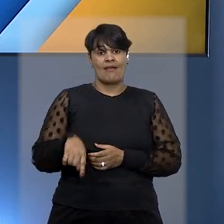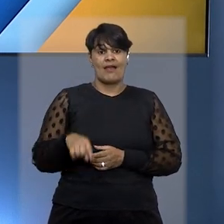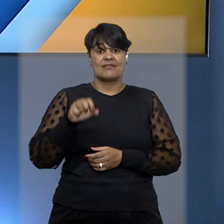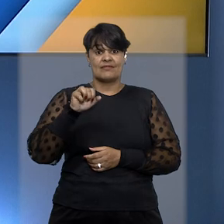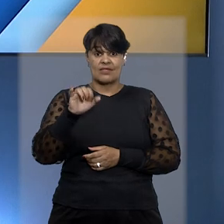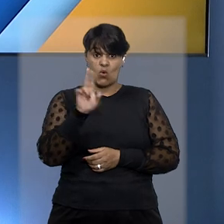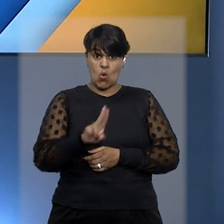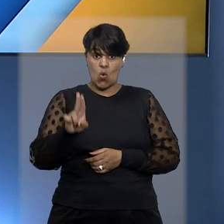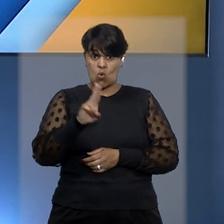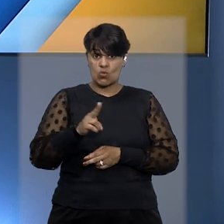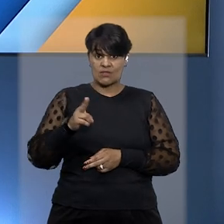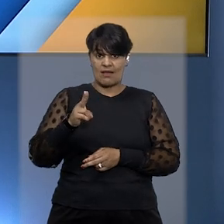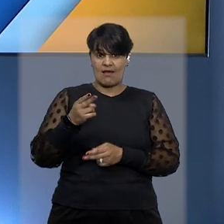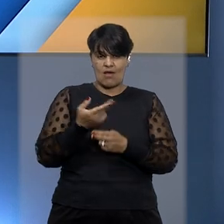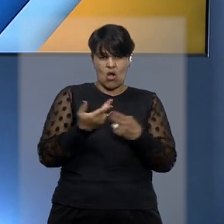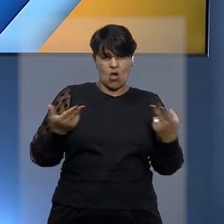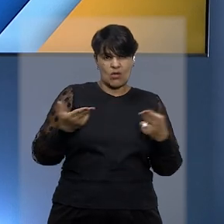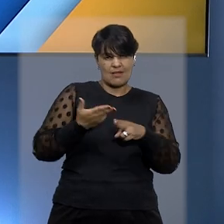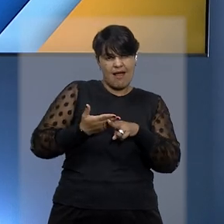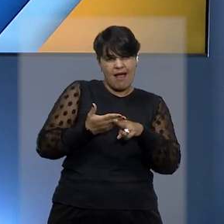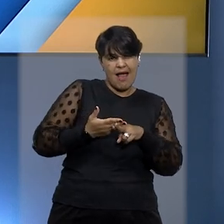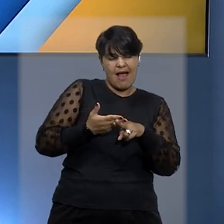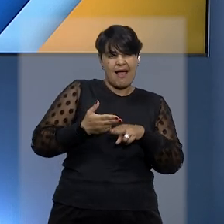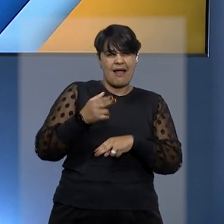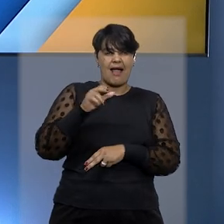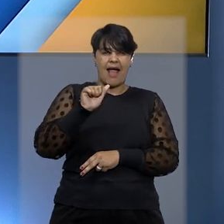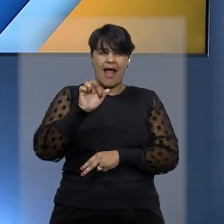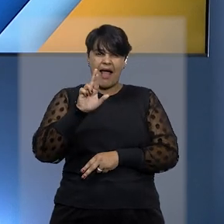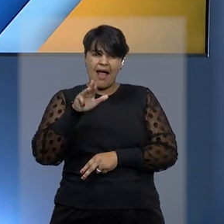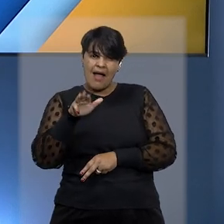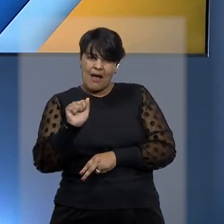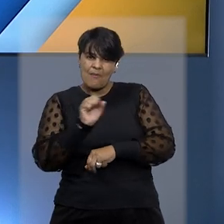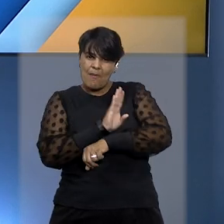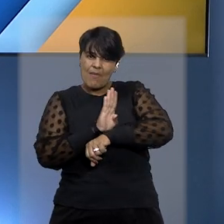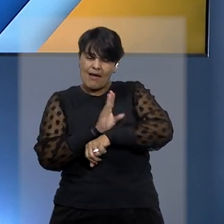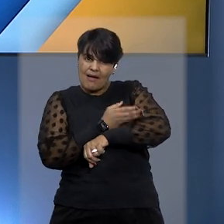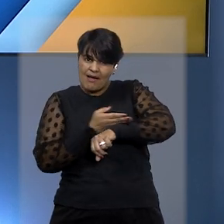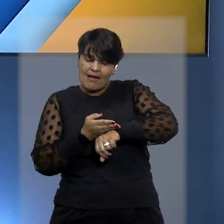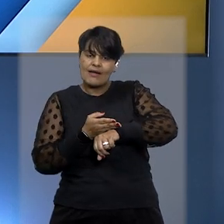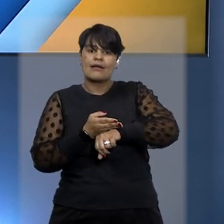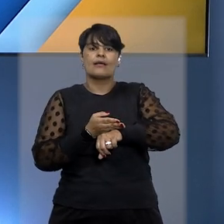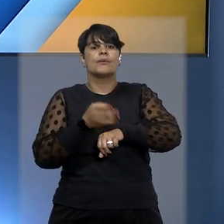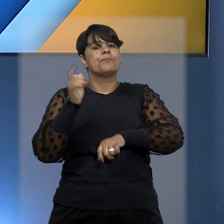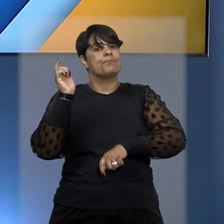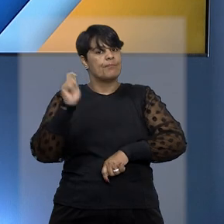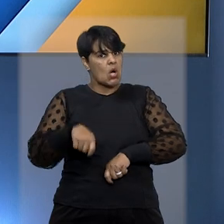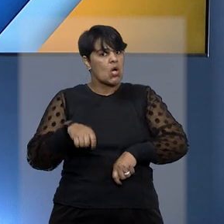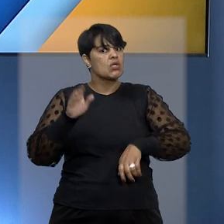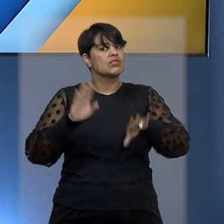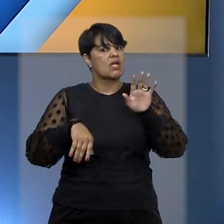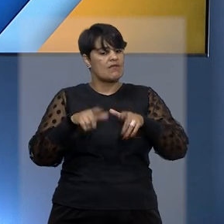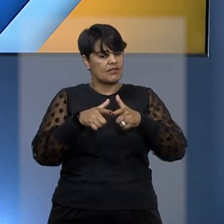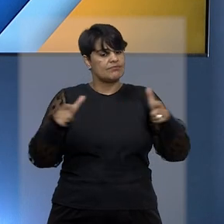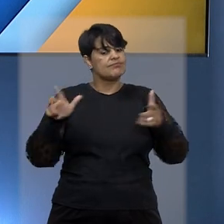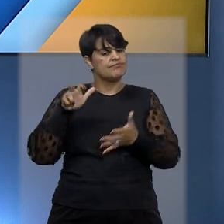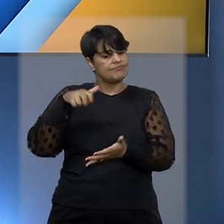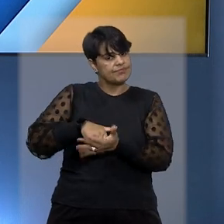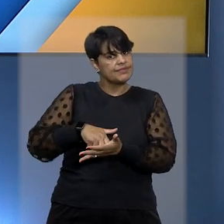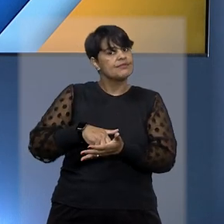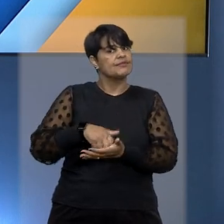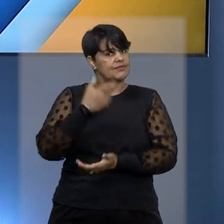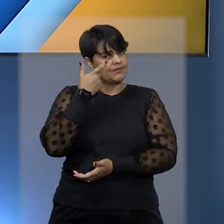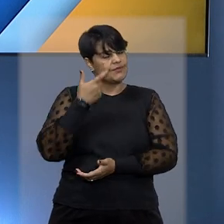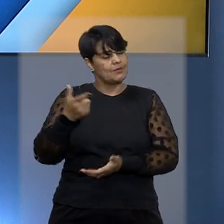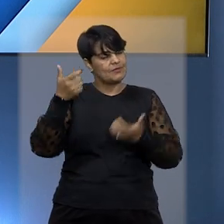arma branca durante roubo pode justificar aumento da pena base. Mais informações com a repórter